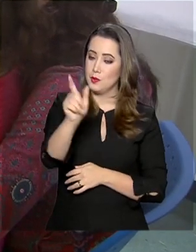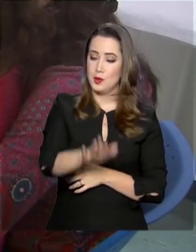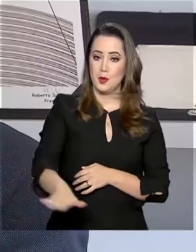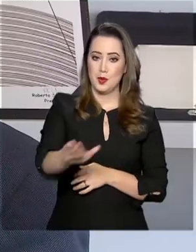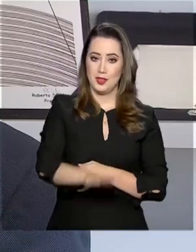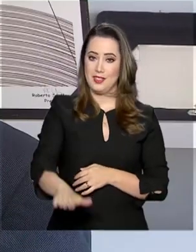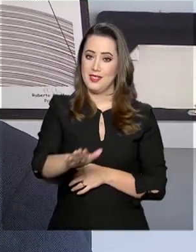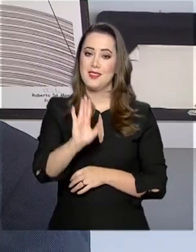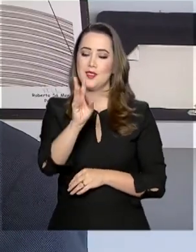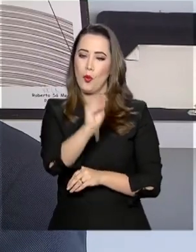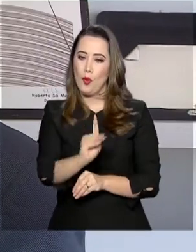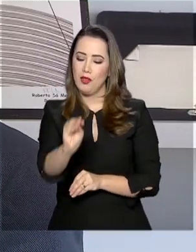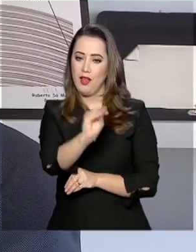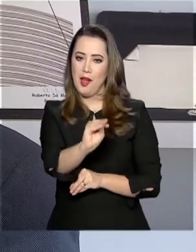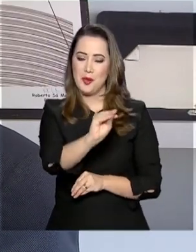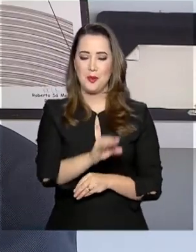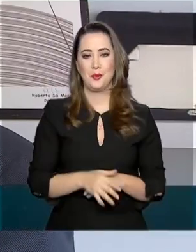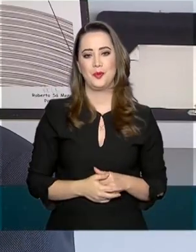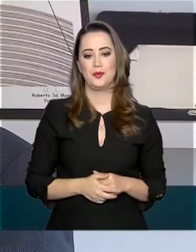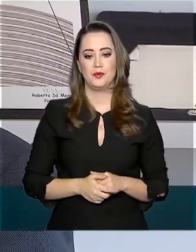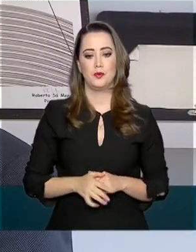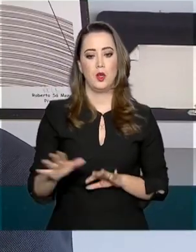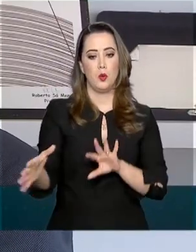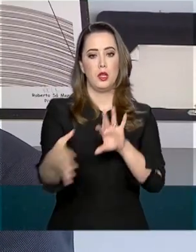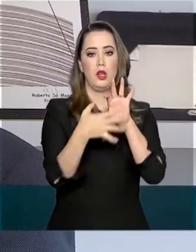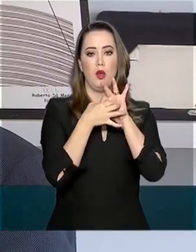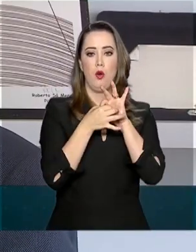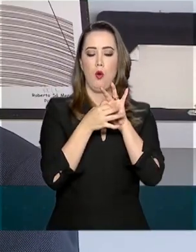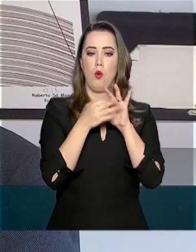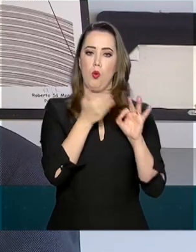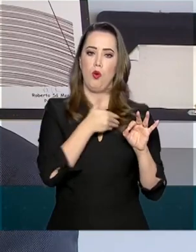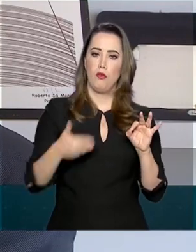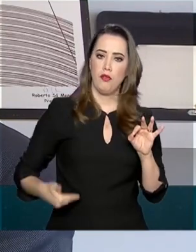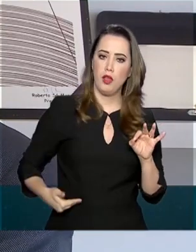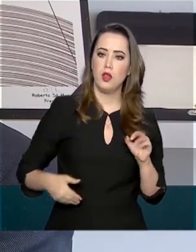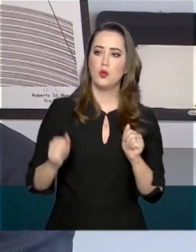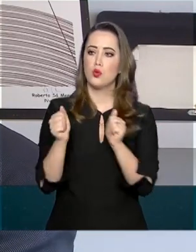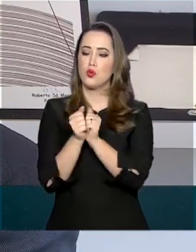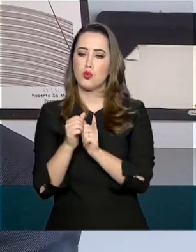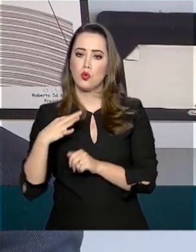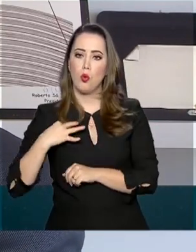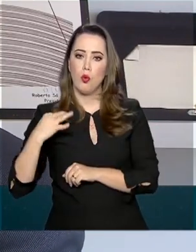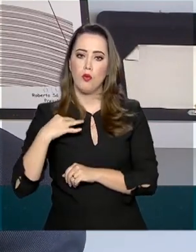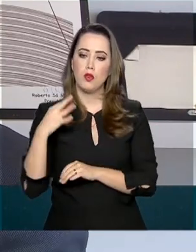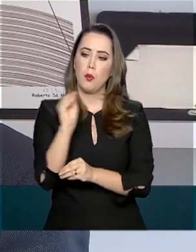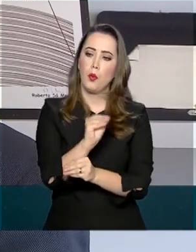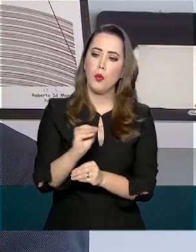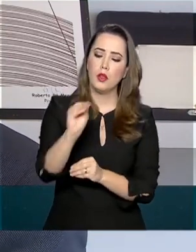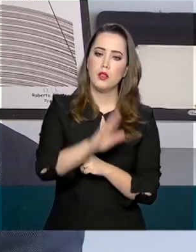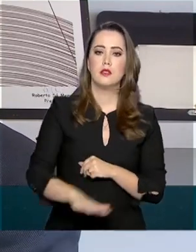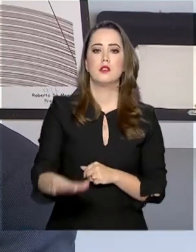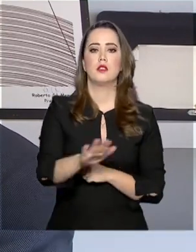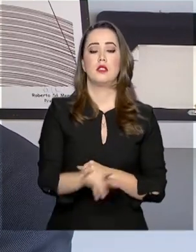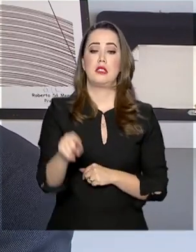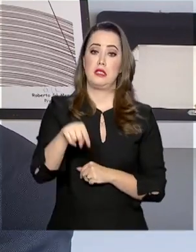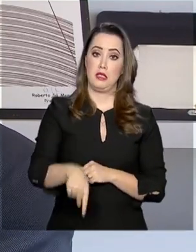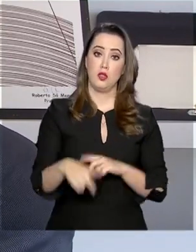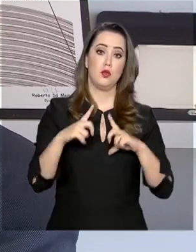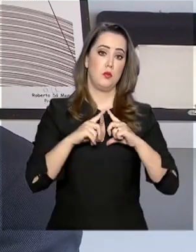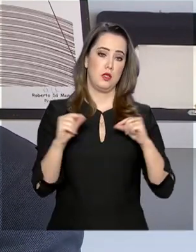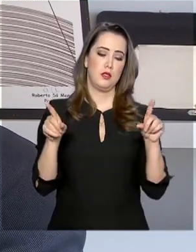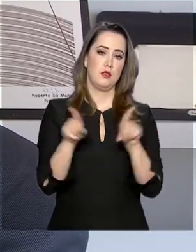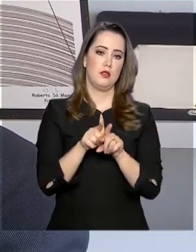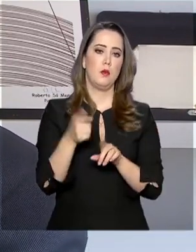crianças. É uma parceria do Estado com a sociedade, com os voluntários, para atender as crianças, não só de Brasília, mas